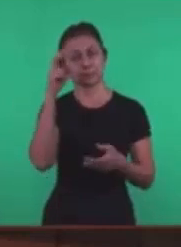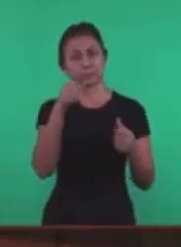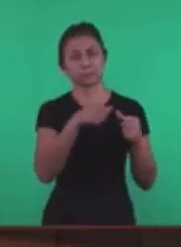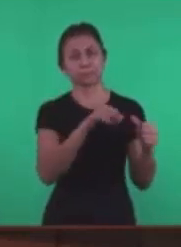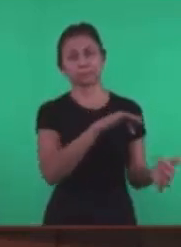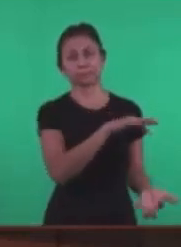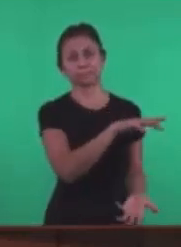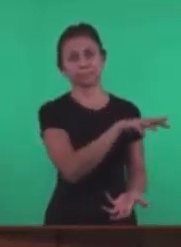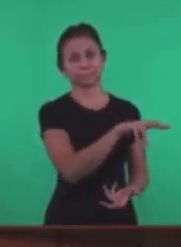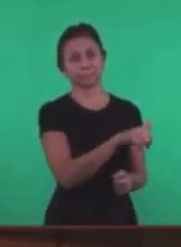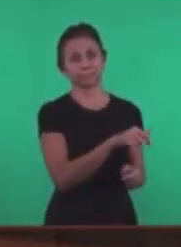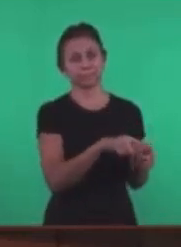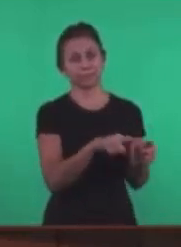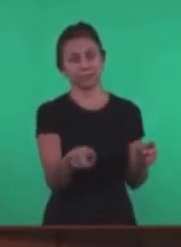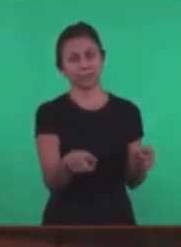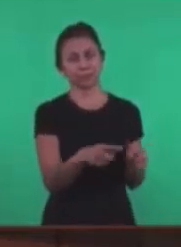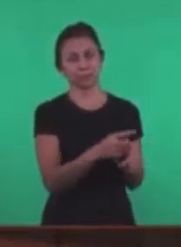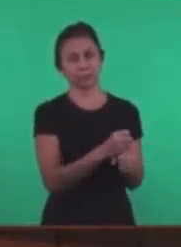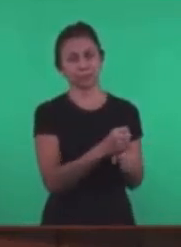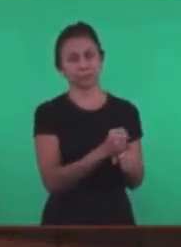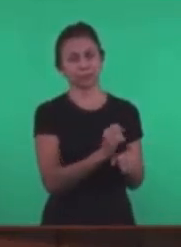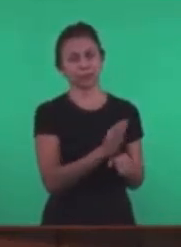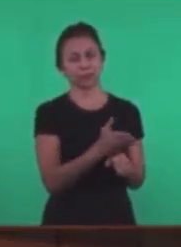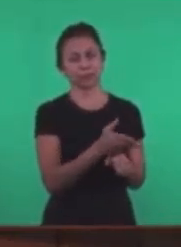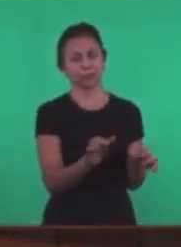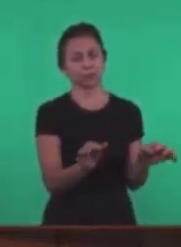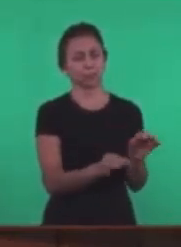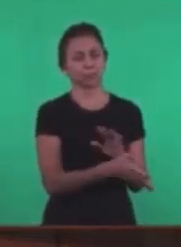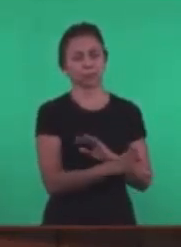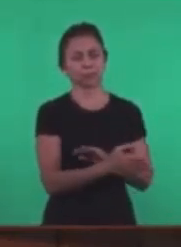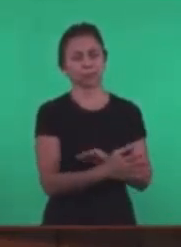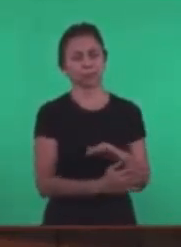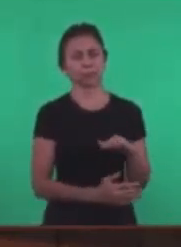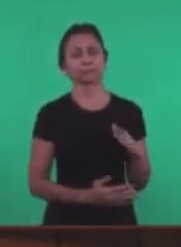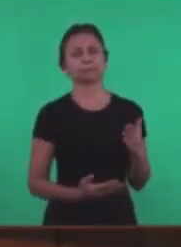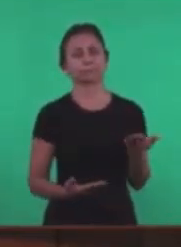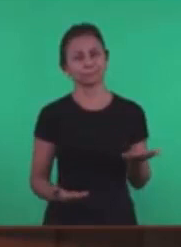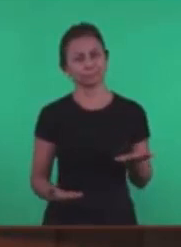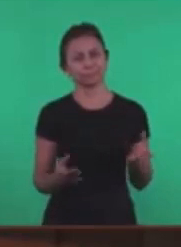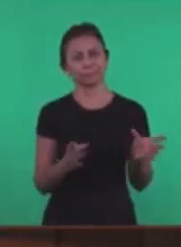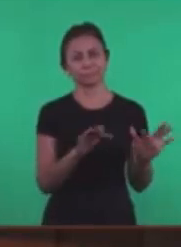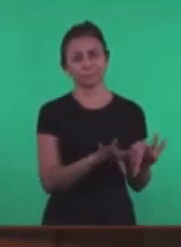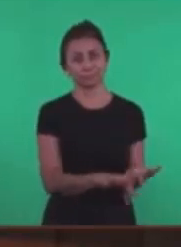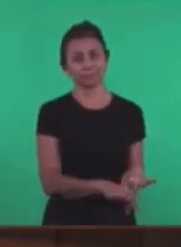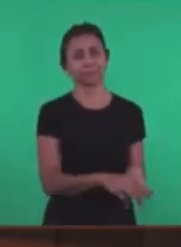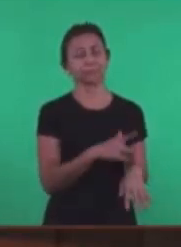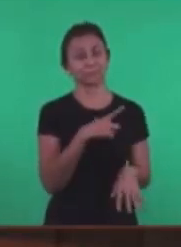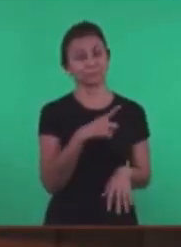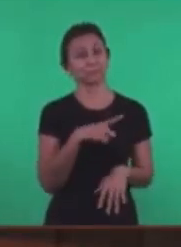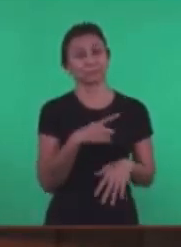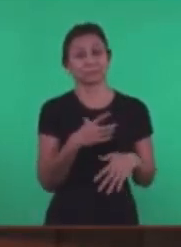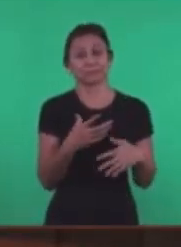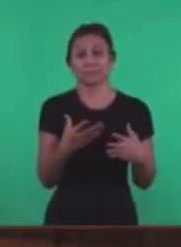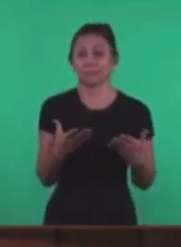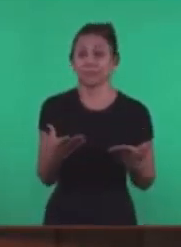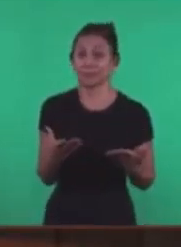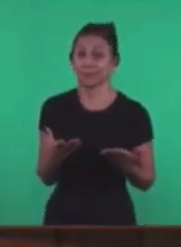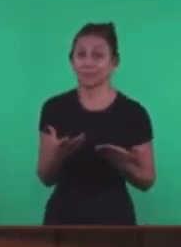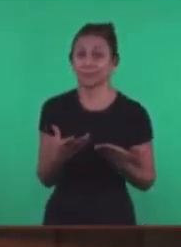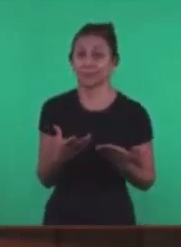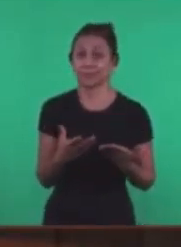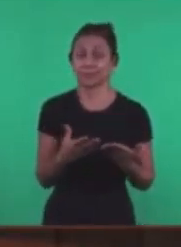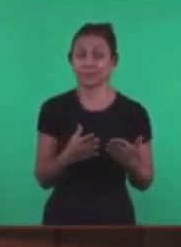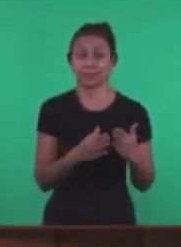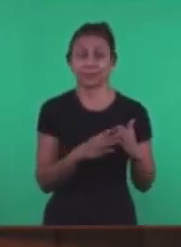Tem o seu tempo contado Tempo determinado E terá um fim Esse é o tempo histórico